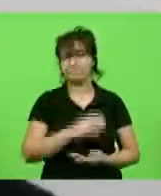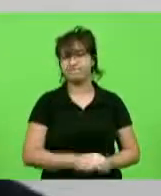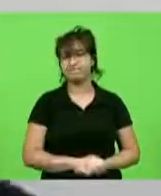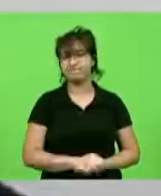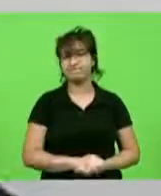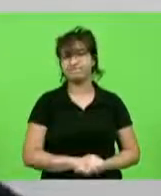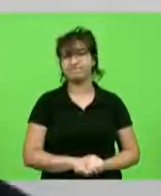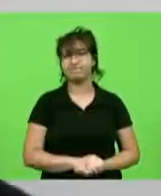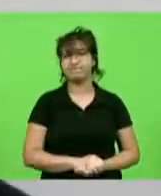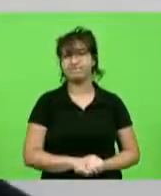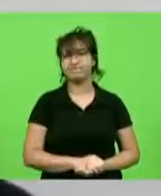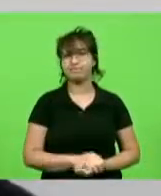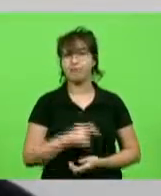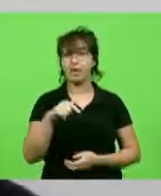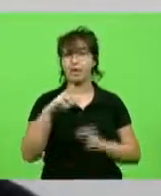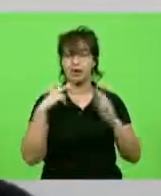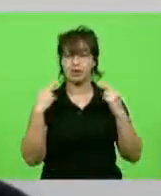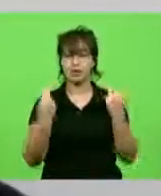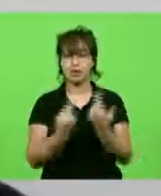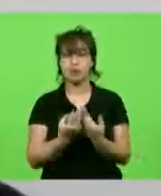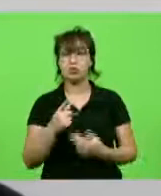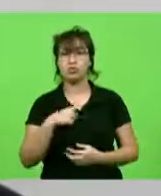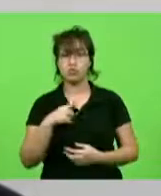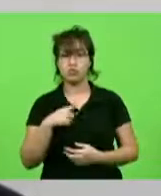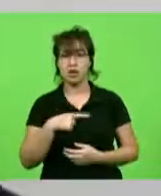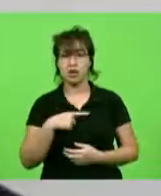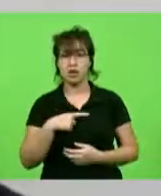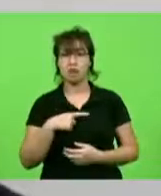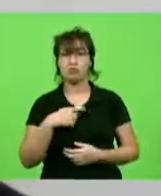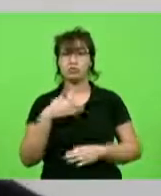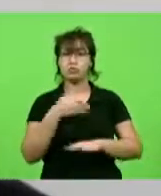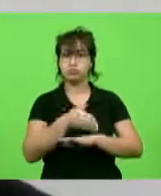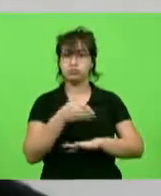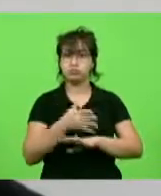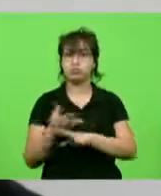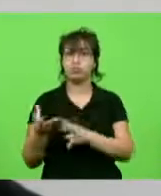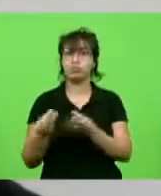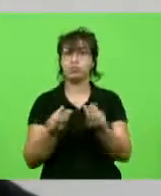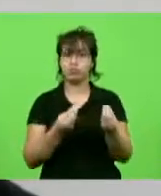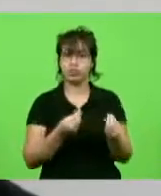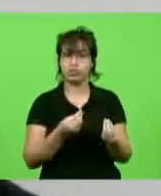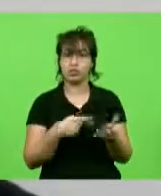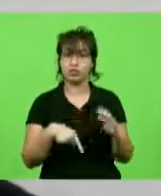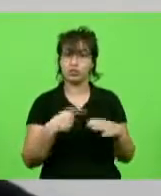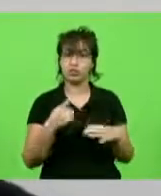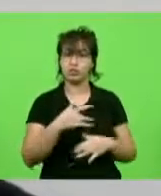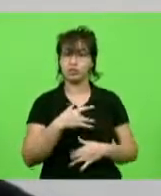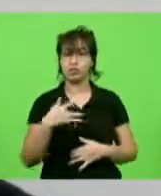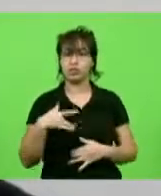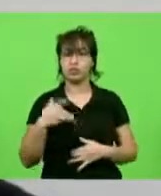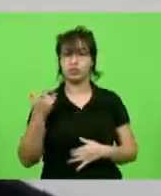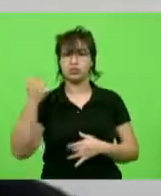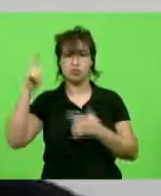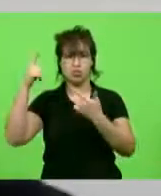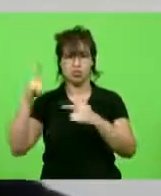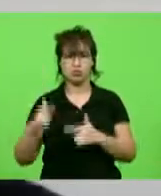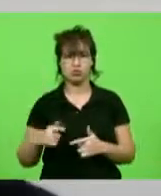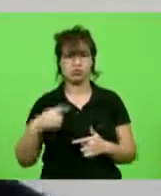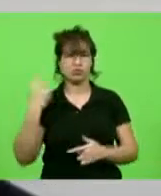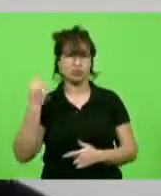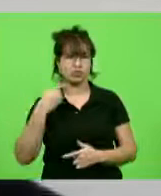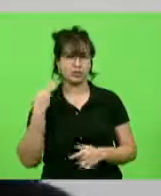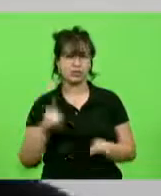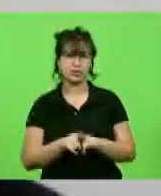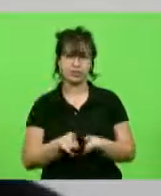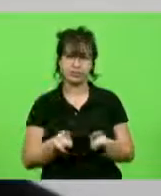teve uma ampla participação não só de membros da Comissão da Saúde e também outros deputados e deputadas, mas dos